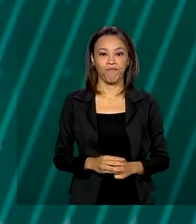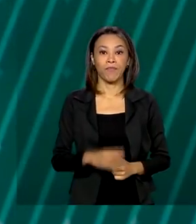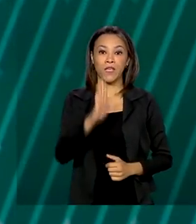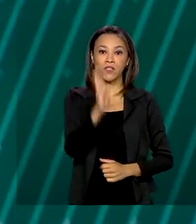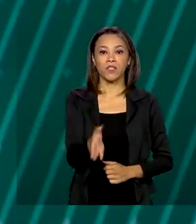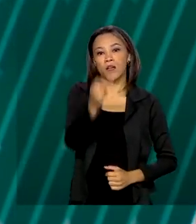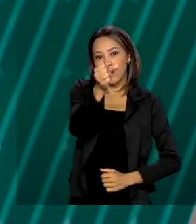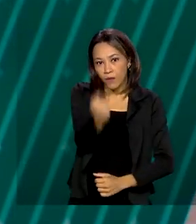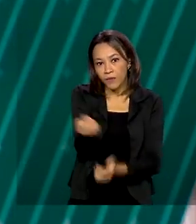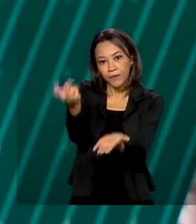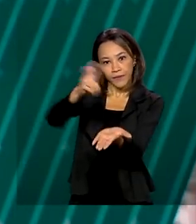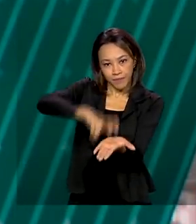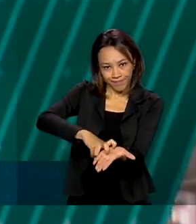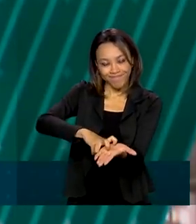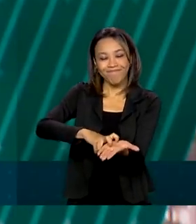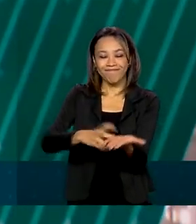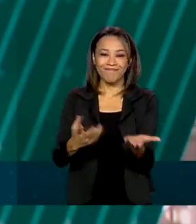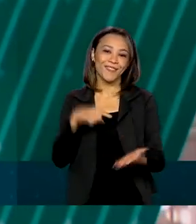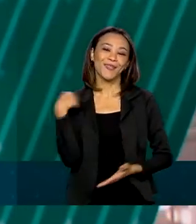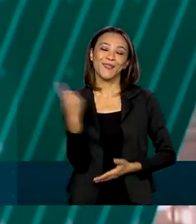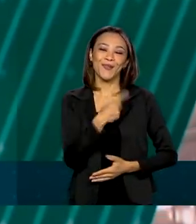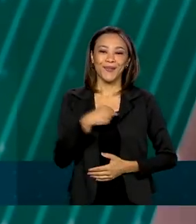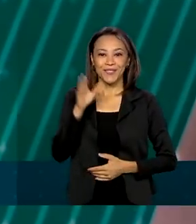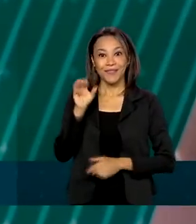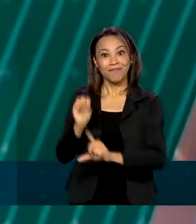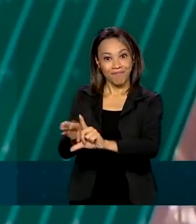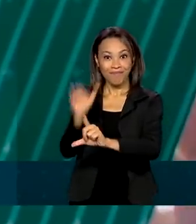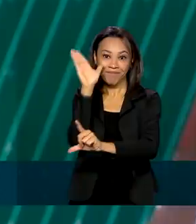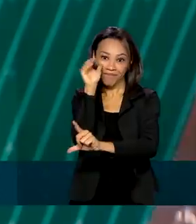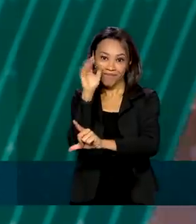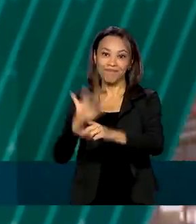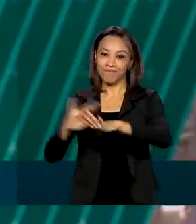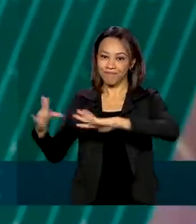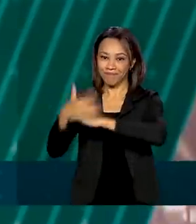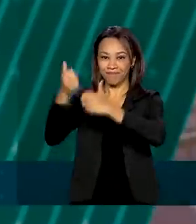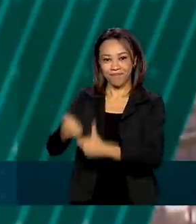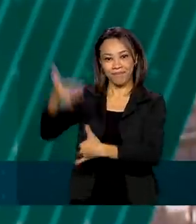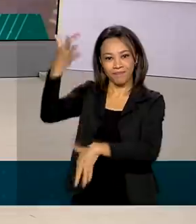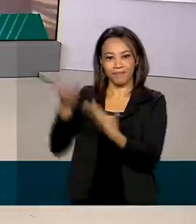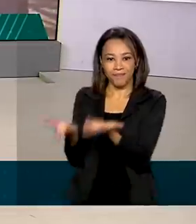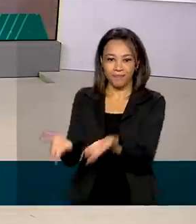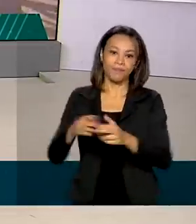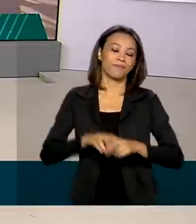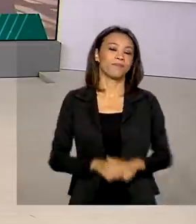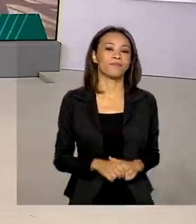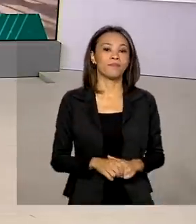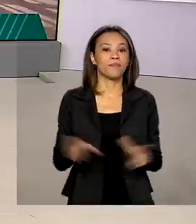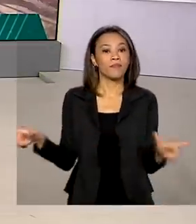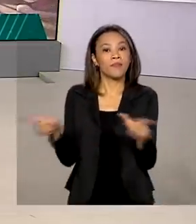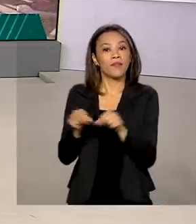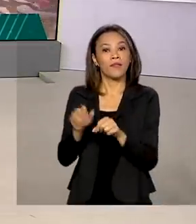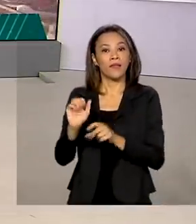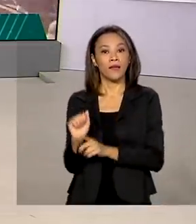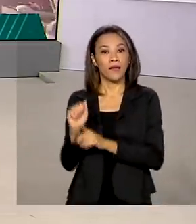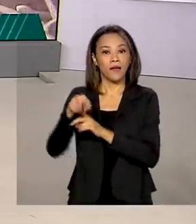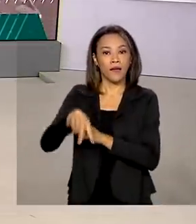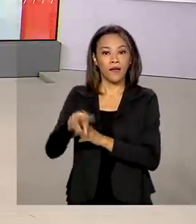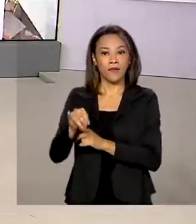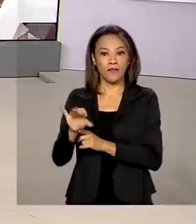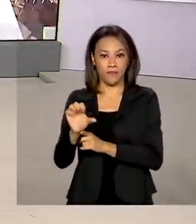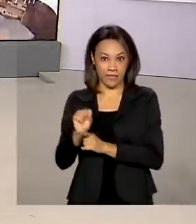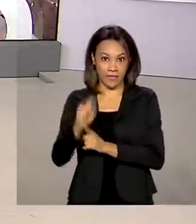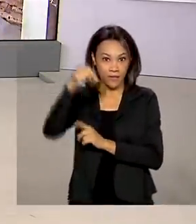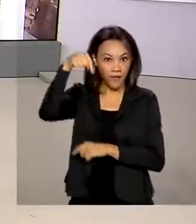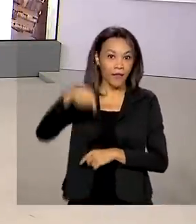São 8 horas da manhã e nós estamos ao vivo também pelas redes sociais. A Anvisa concedeu nesta